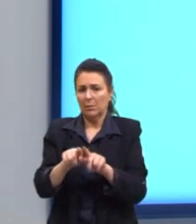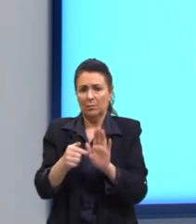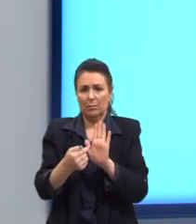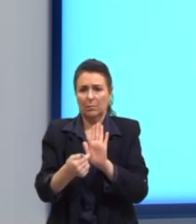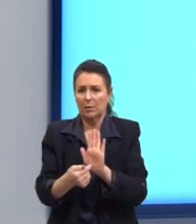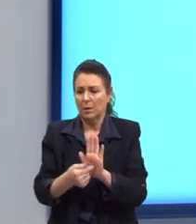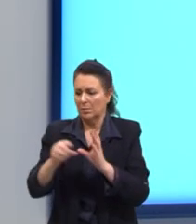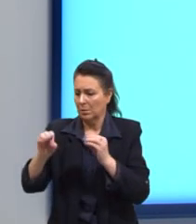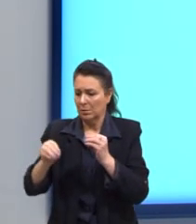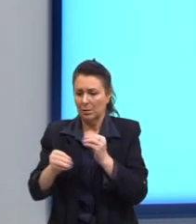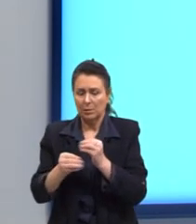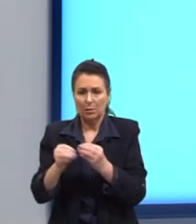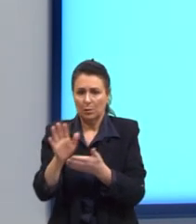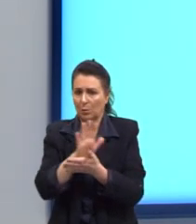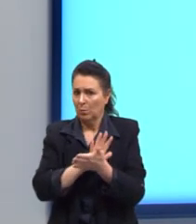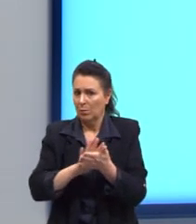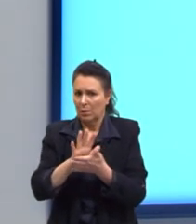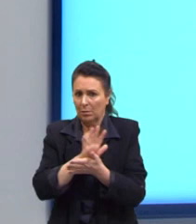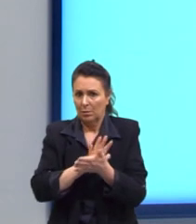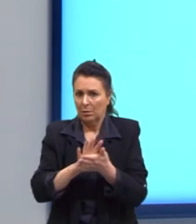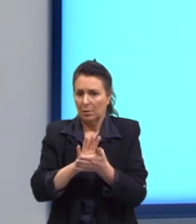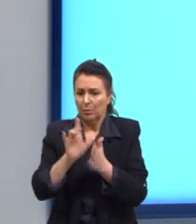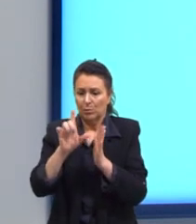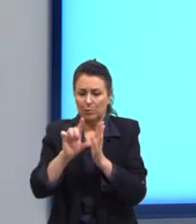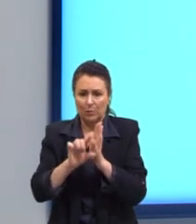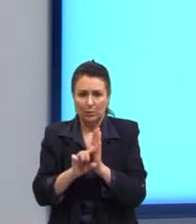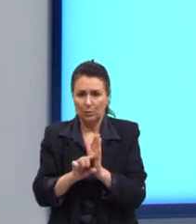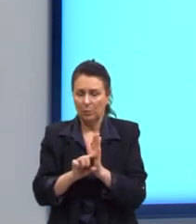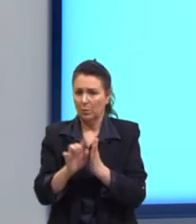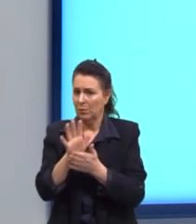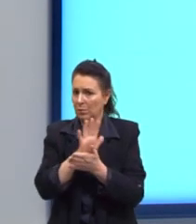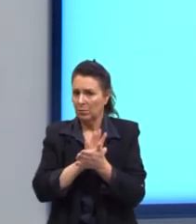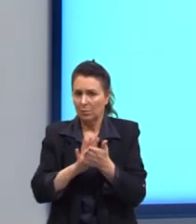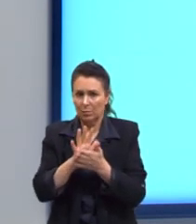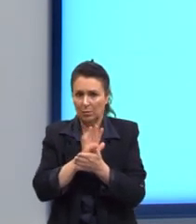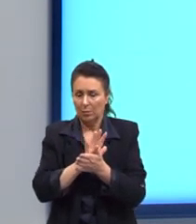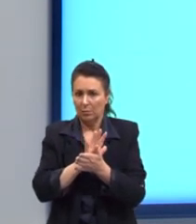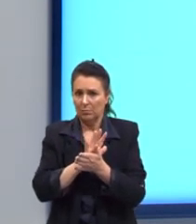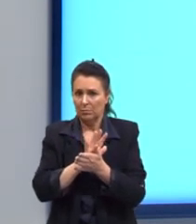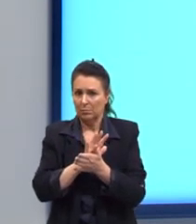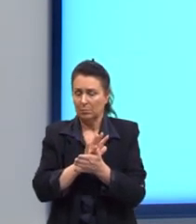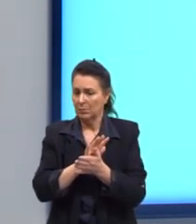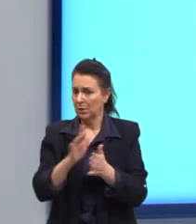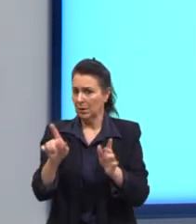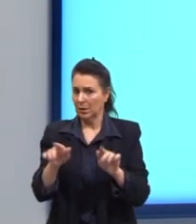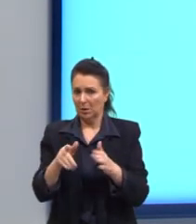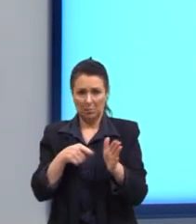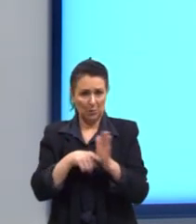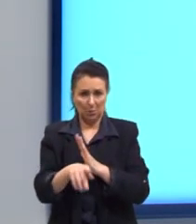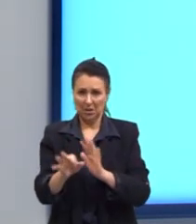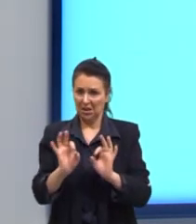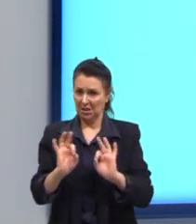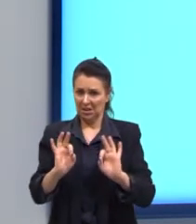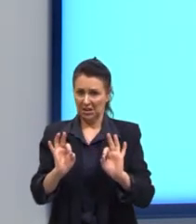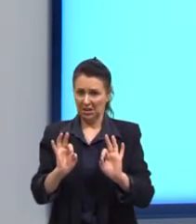parte, nem diminuiu uma parte, também a questão não fala sobre isso.